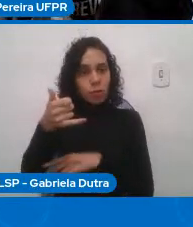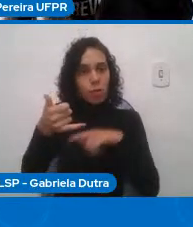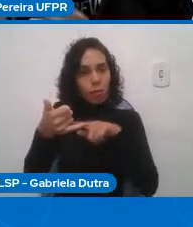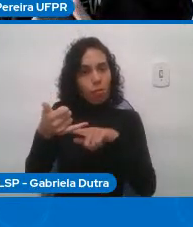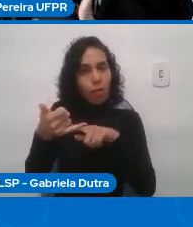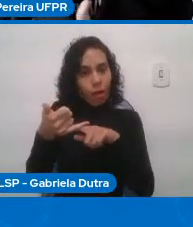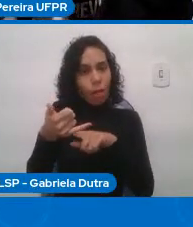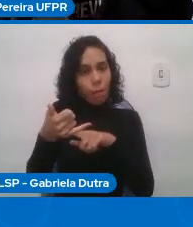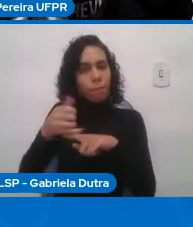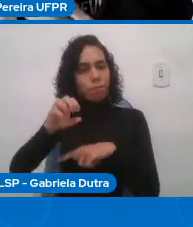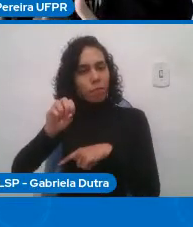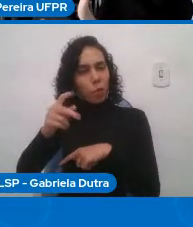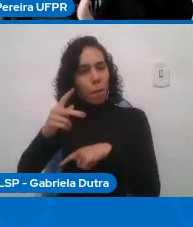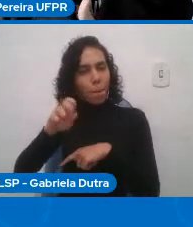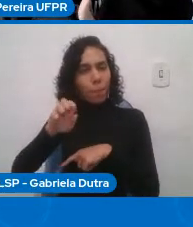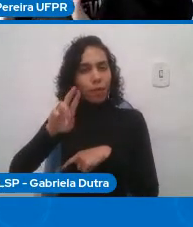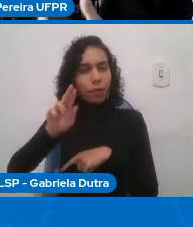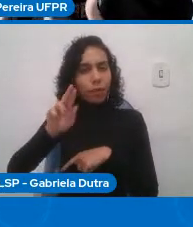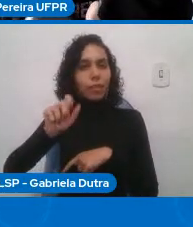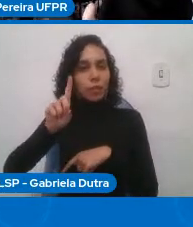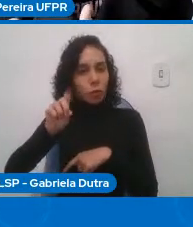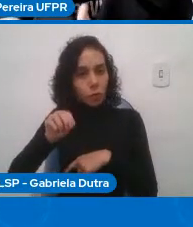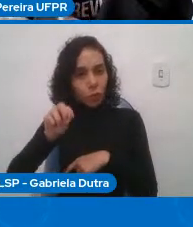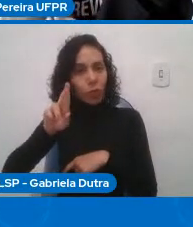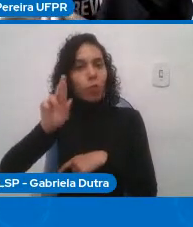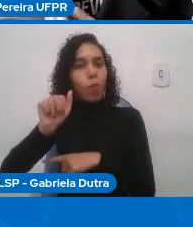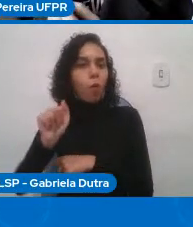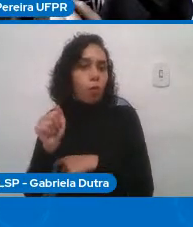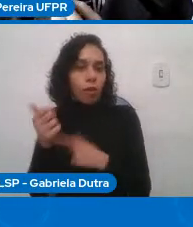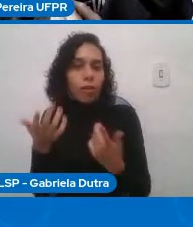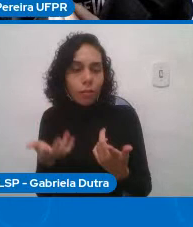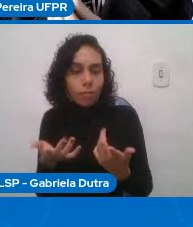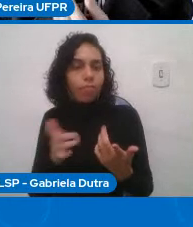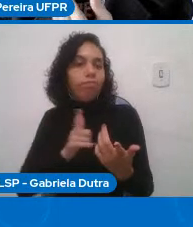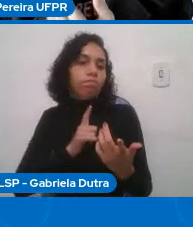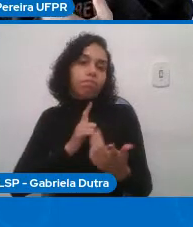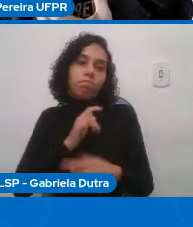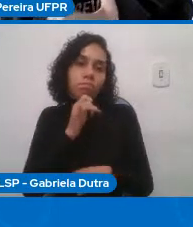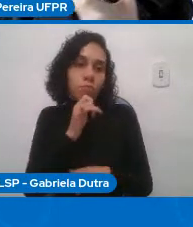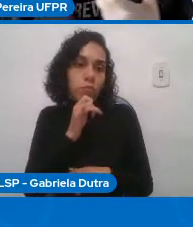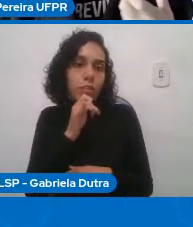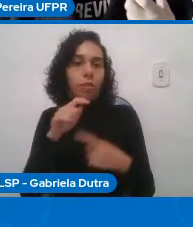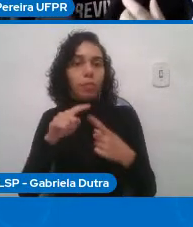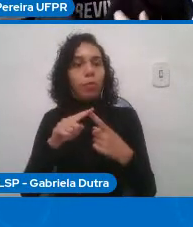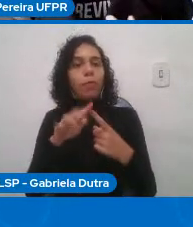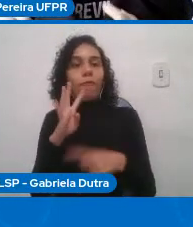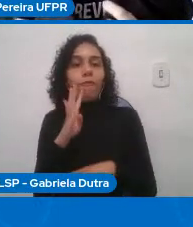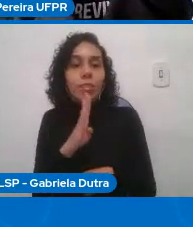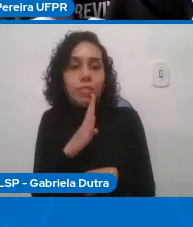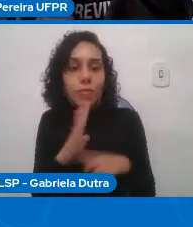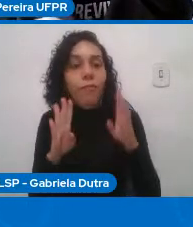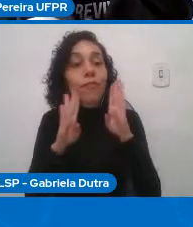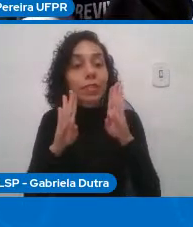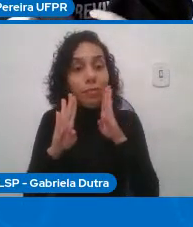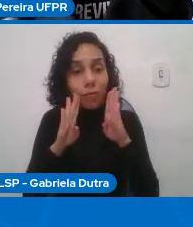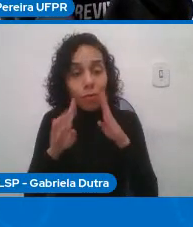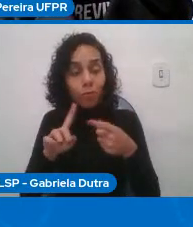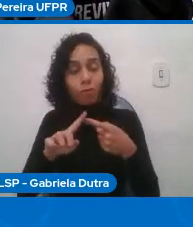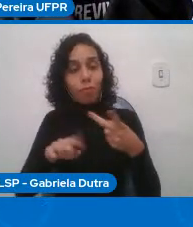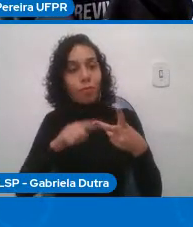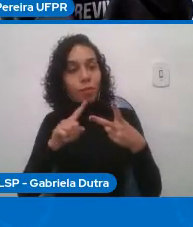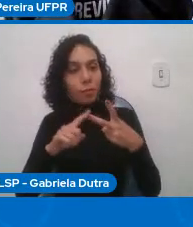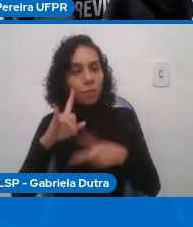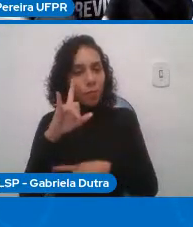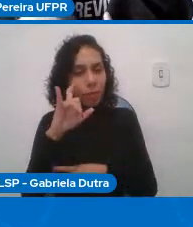sociais, como o WhatsApp, o Facebook, o Instagram, continuem funcionando mesmo quando o pacote de dados da pessoa se